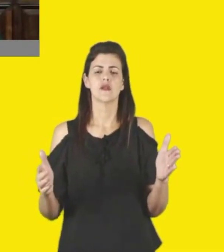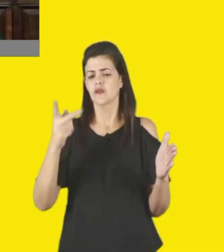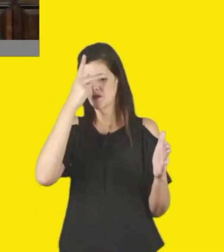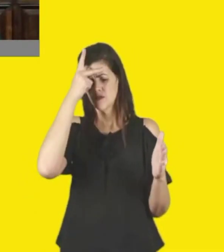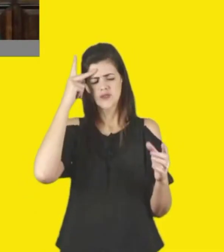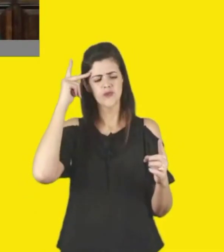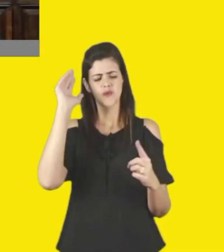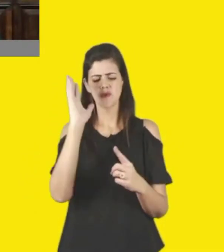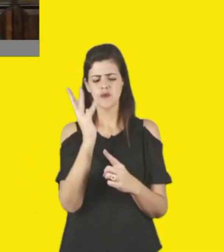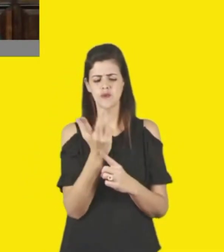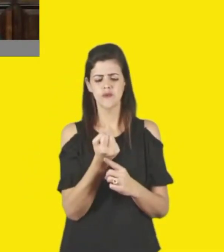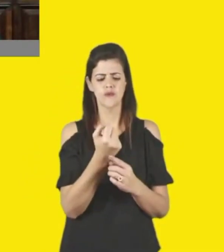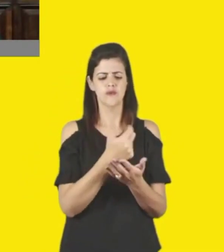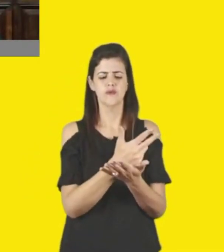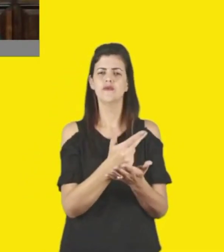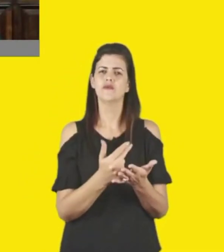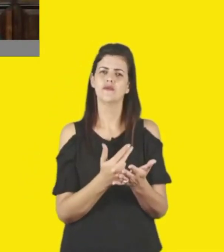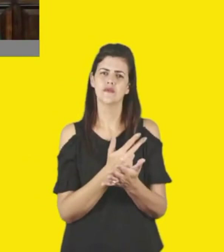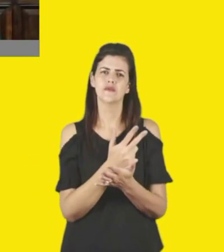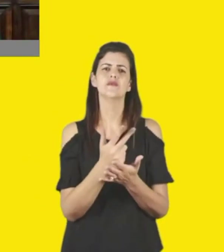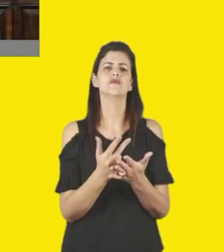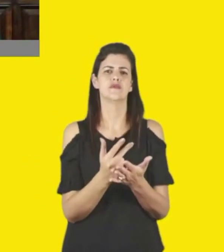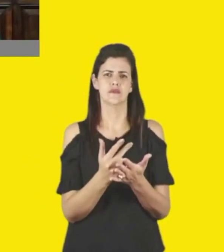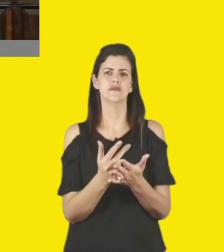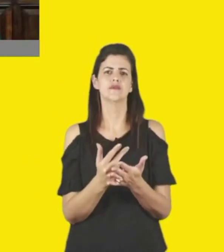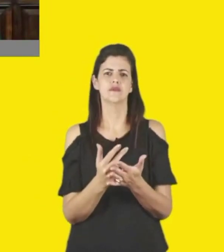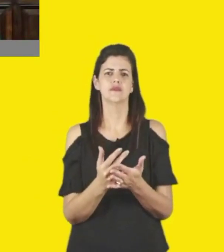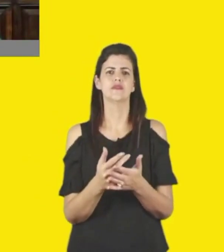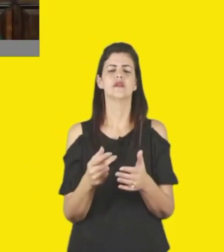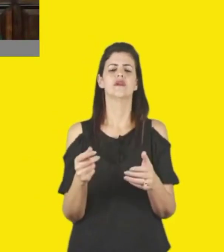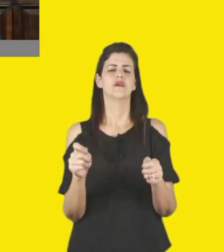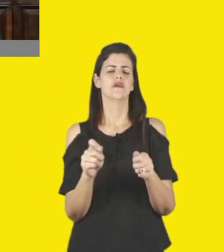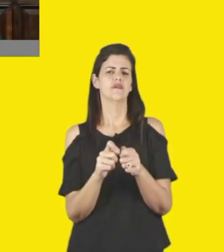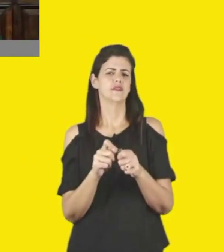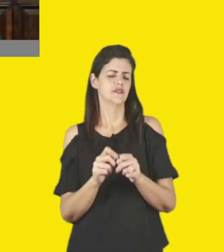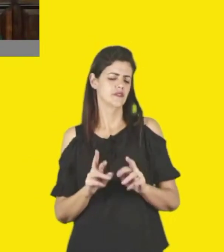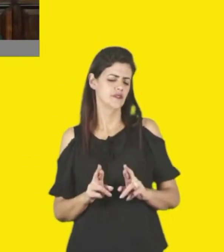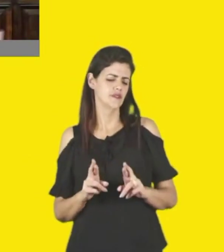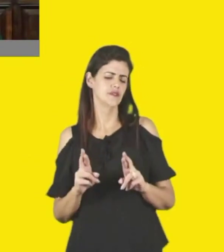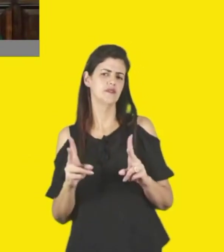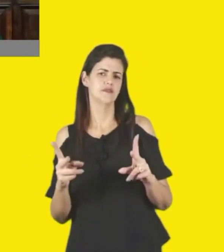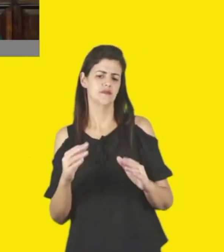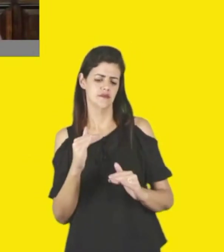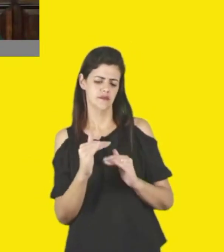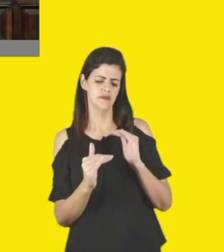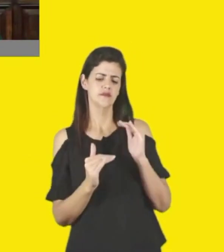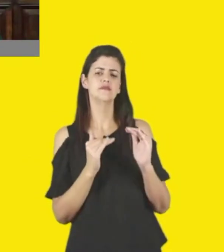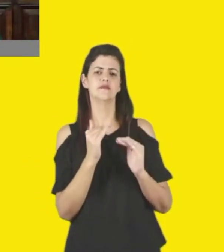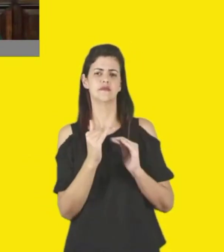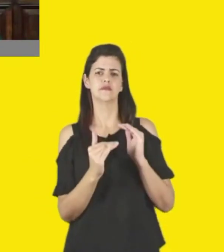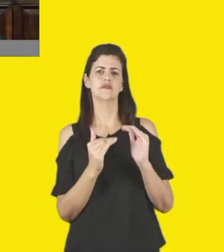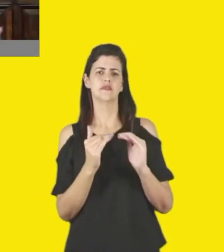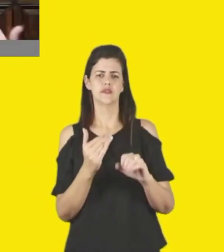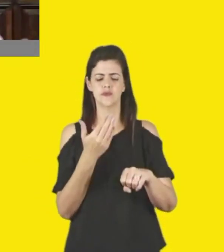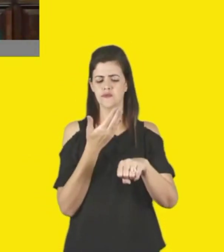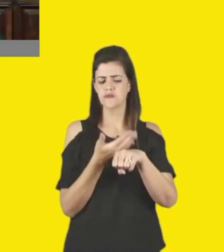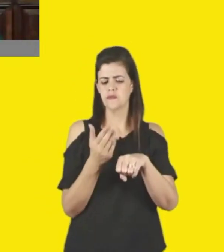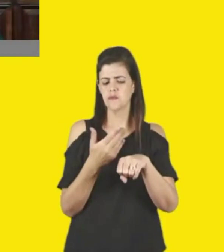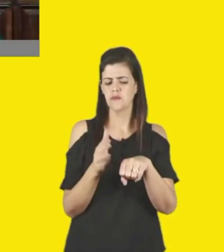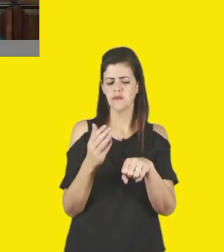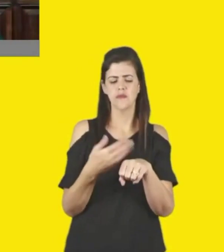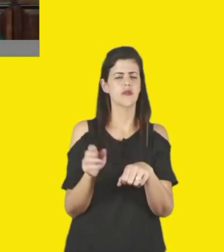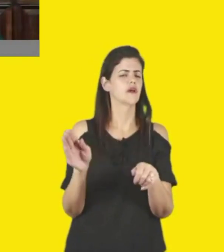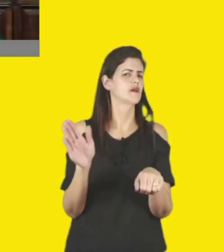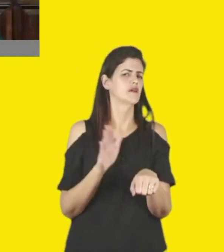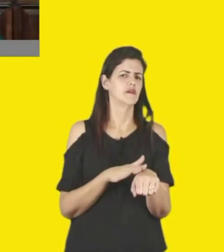proporcionar que eles toquem em palcos diferentes, tenham essas vivências, possam se desenvolver na prática, de